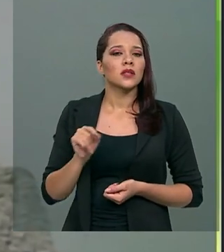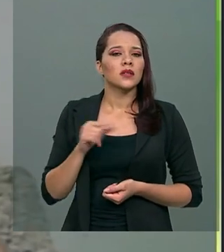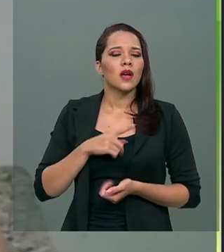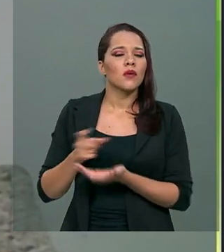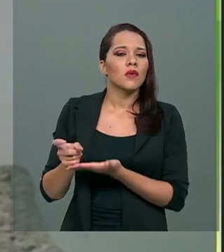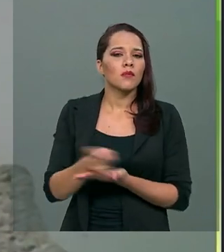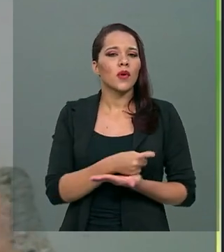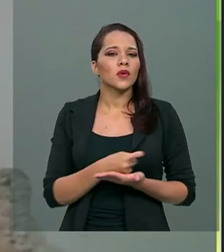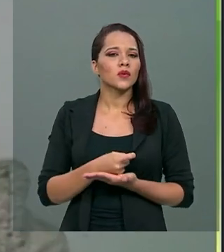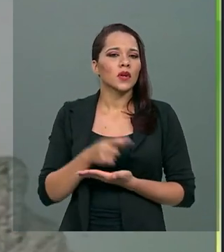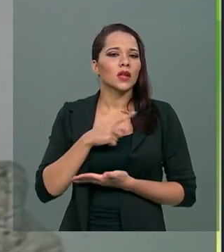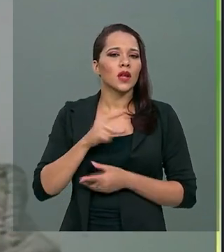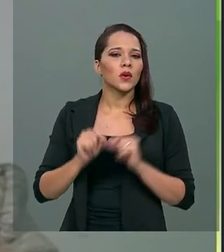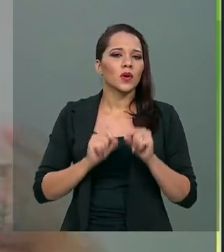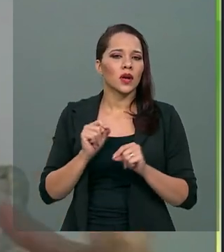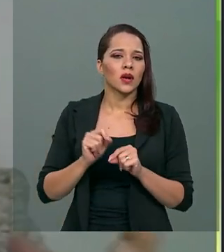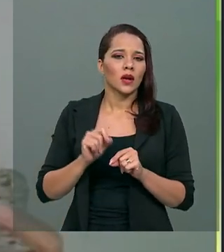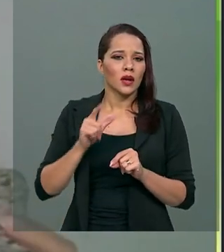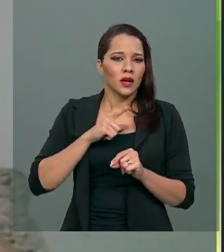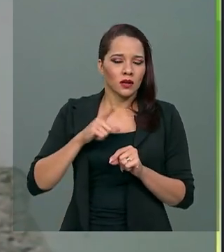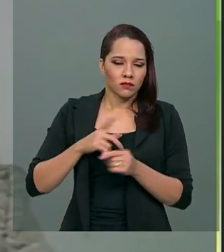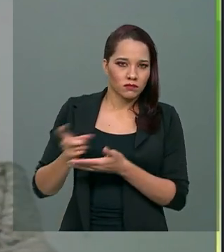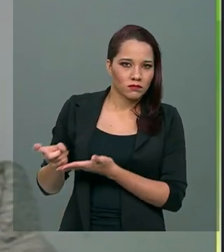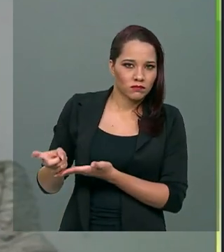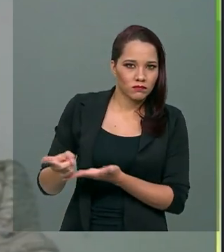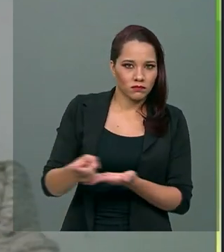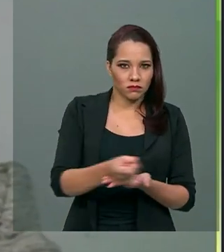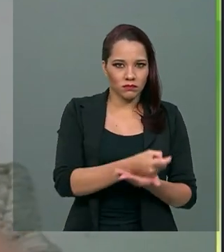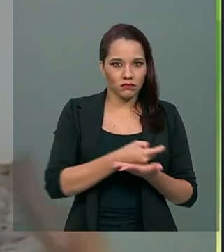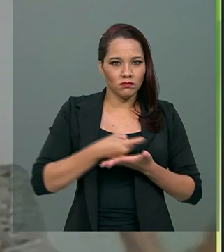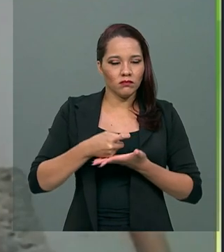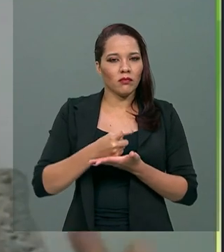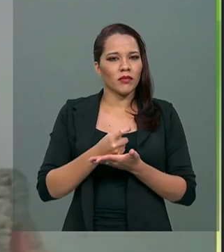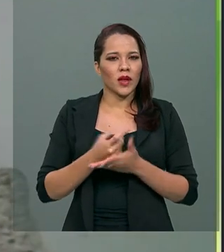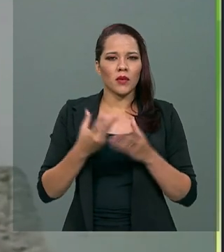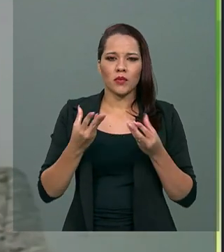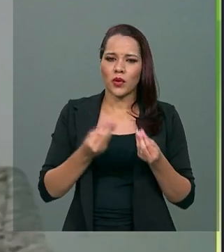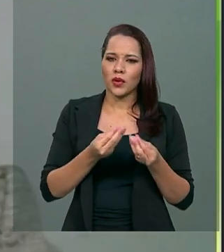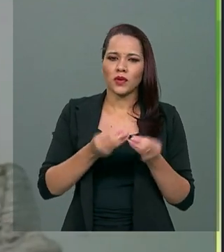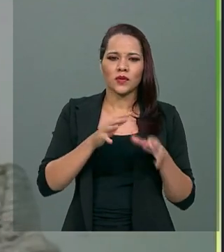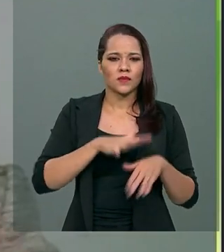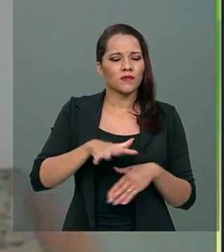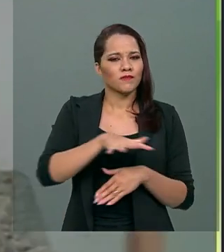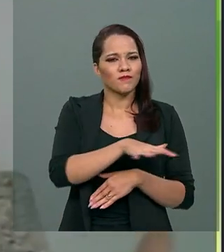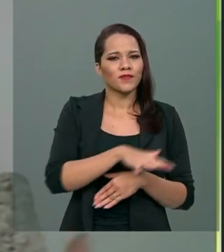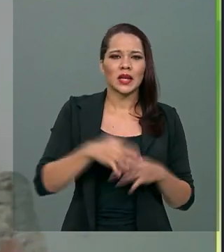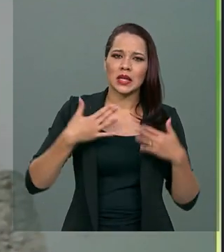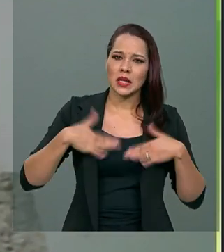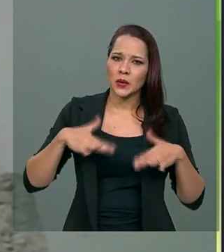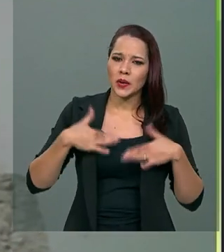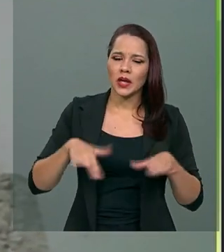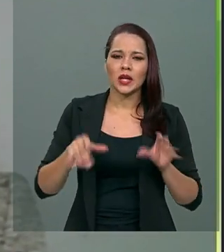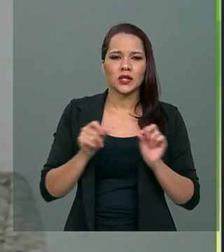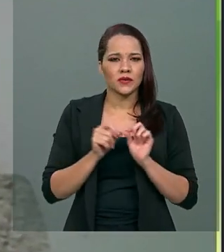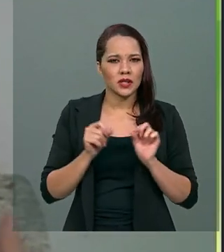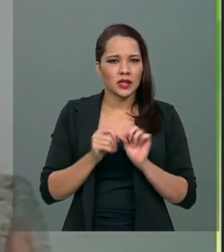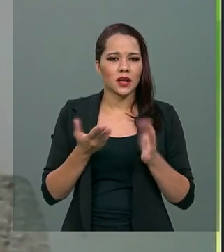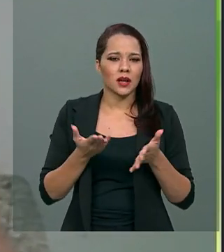que traz aí uma simplicidade de arrecadação, uma arrecadação muito fácil, muito tranquila de ser